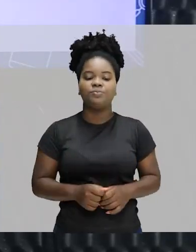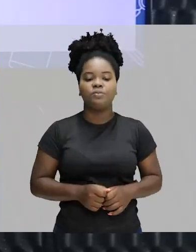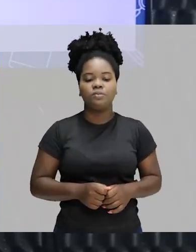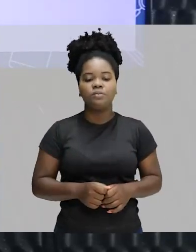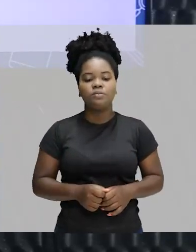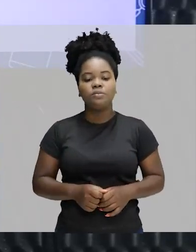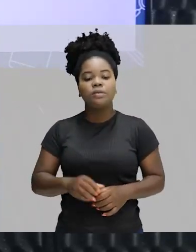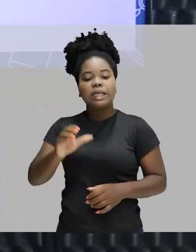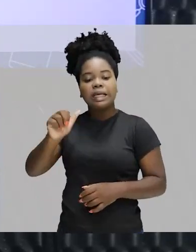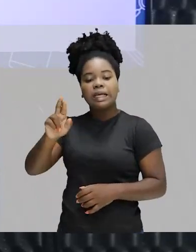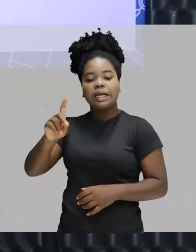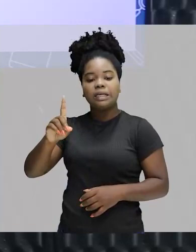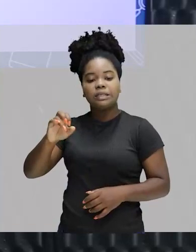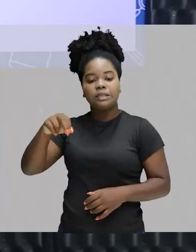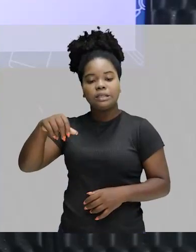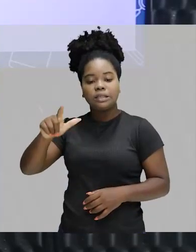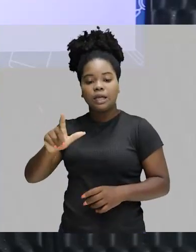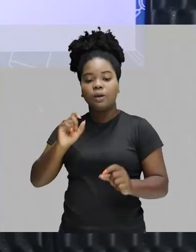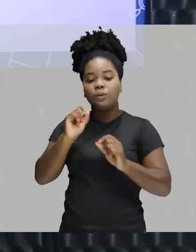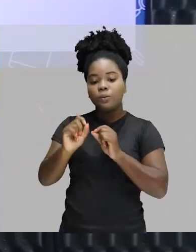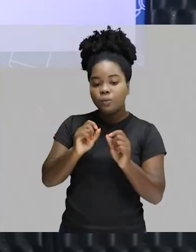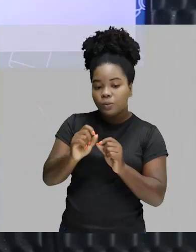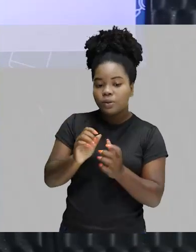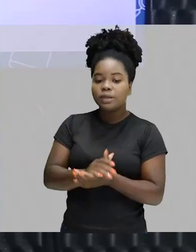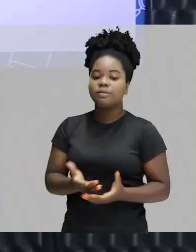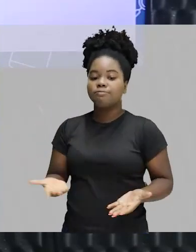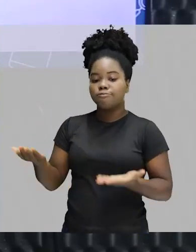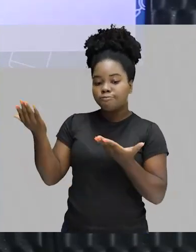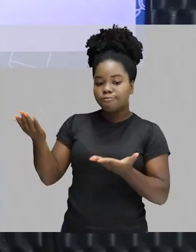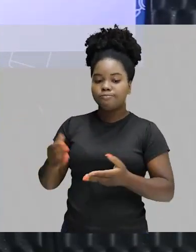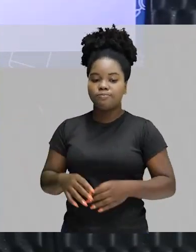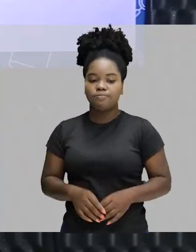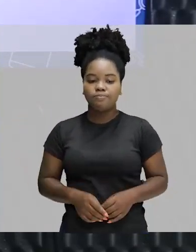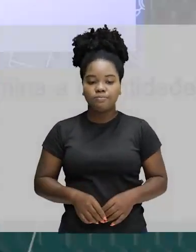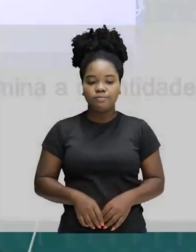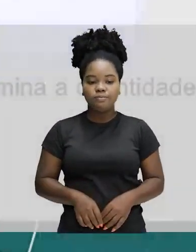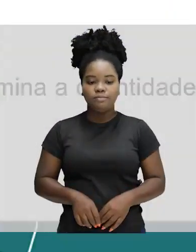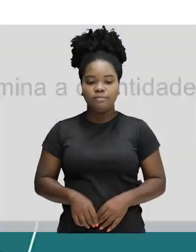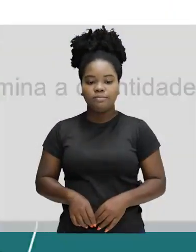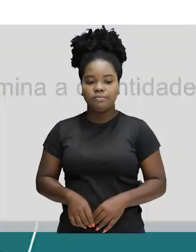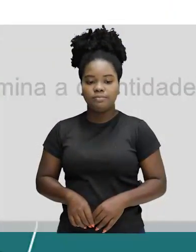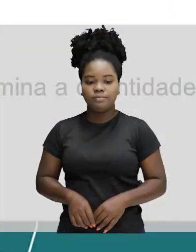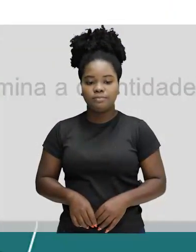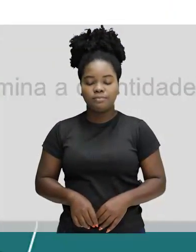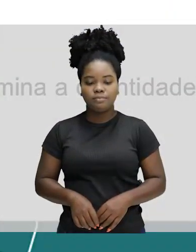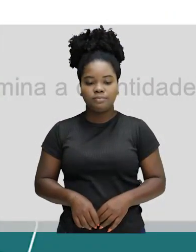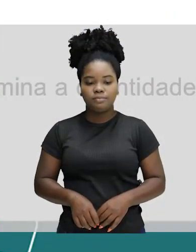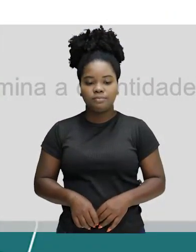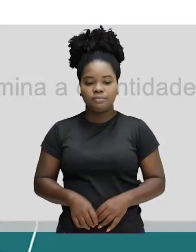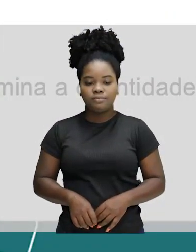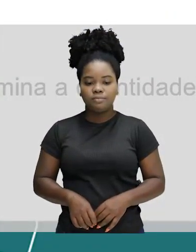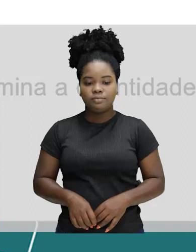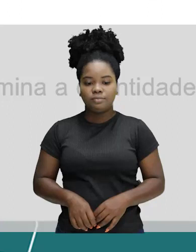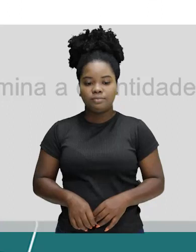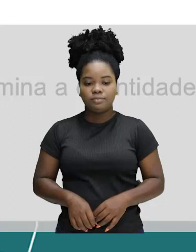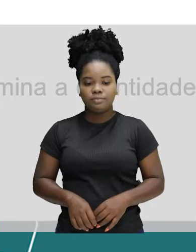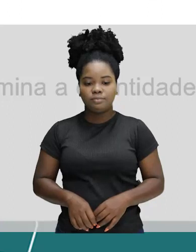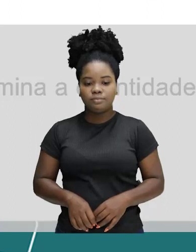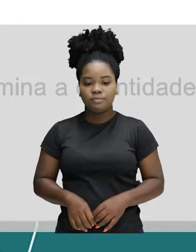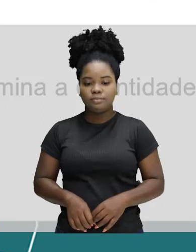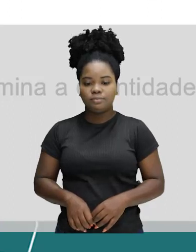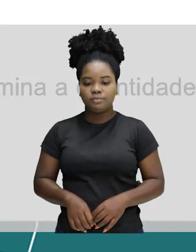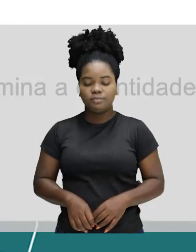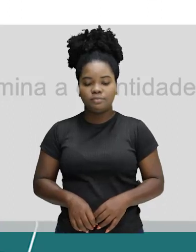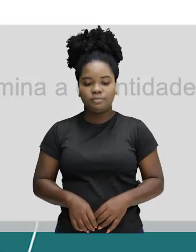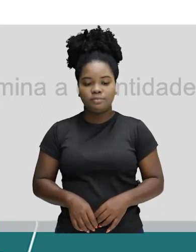Numeral cardinal. Os numerais cardinais são aqueles que expressam quantidades exatas de seres através das